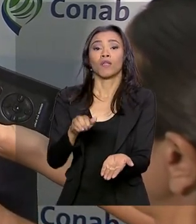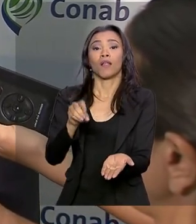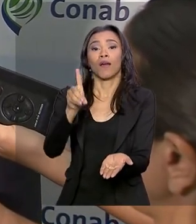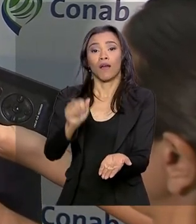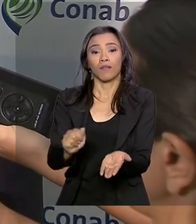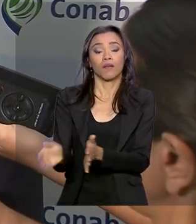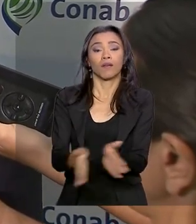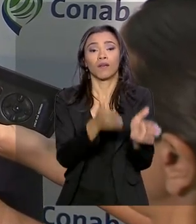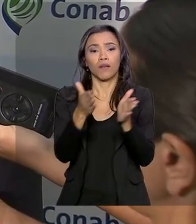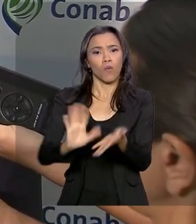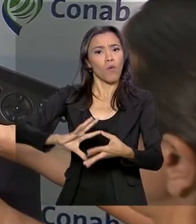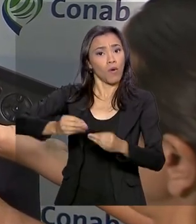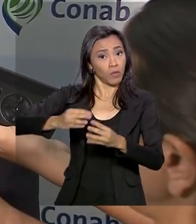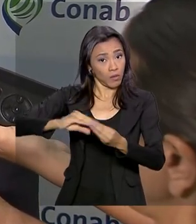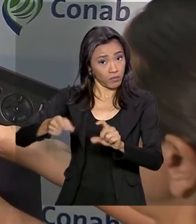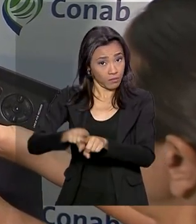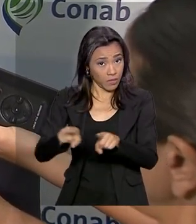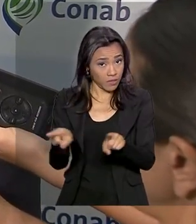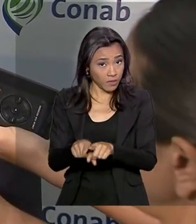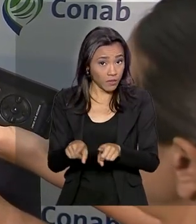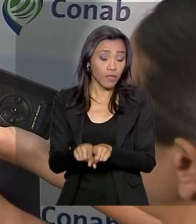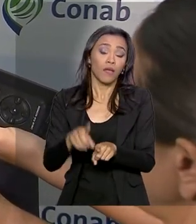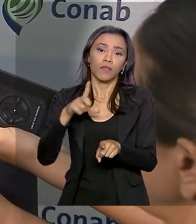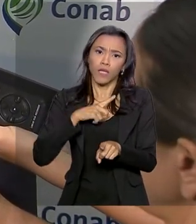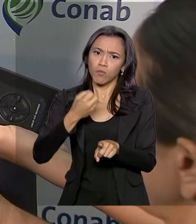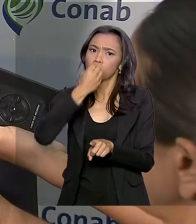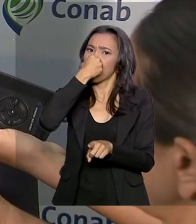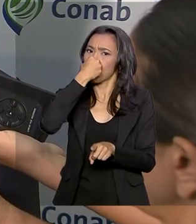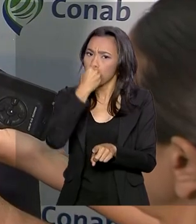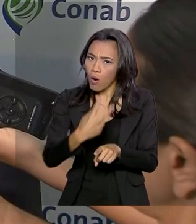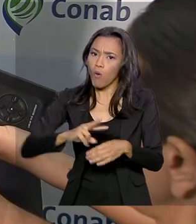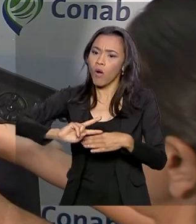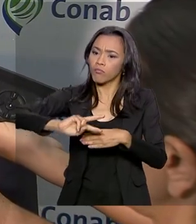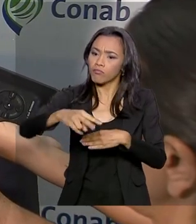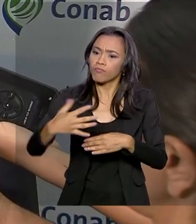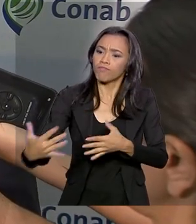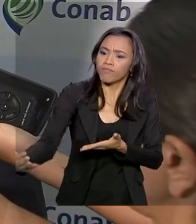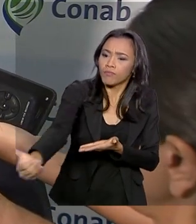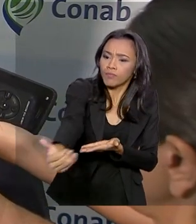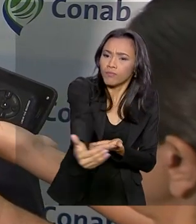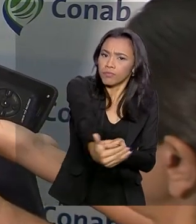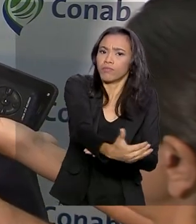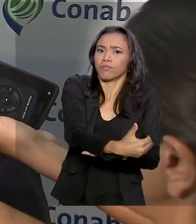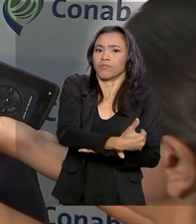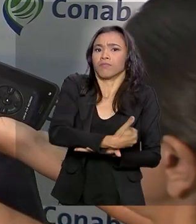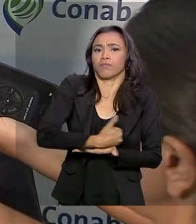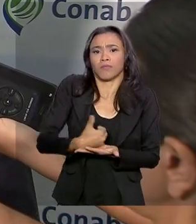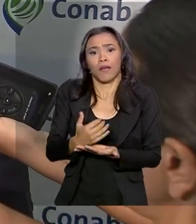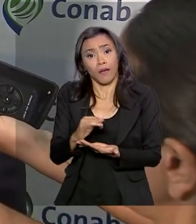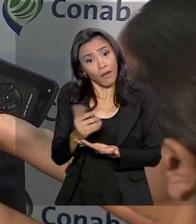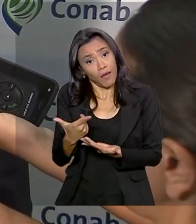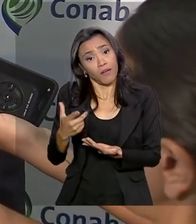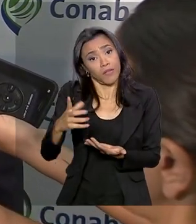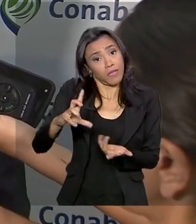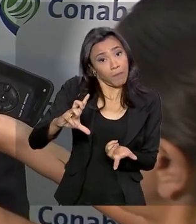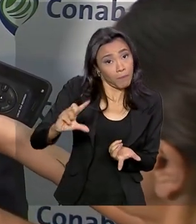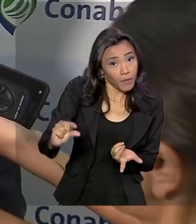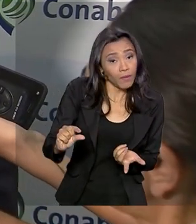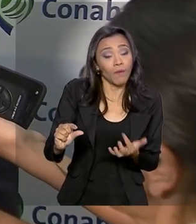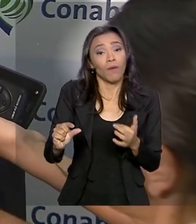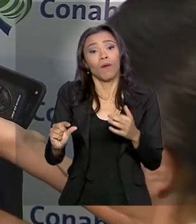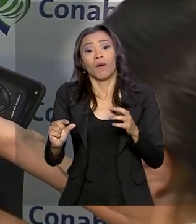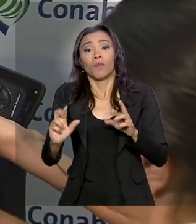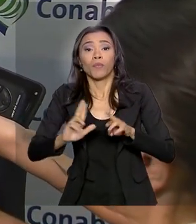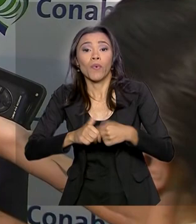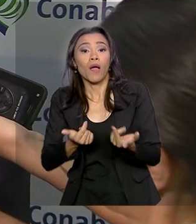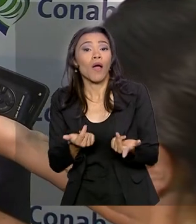expectativa boa para a próxima safra. Claro que com rentabilidades menores dos produtores, especialmente por